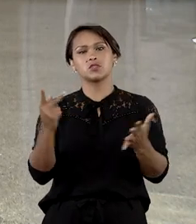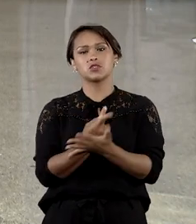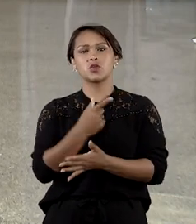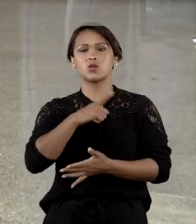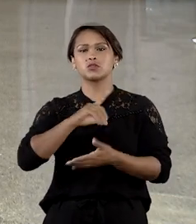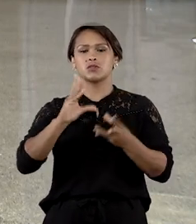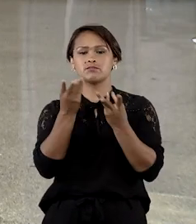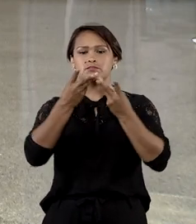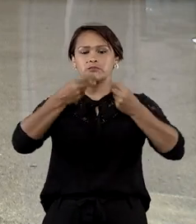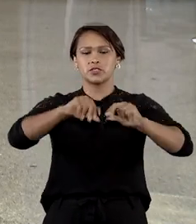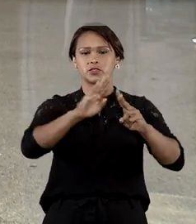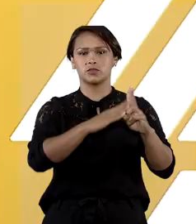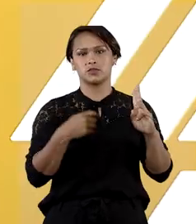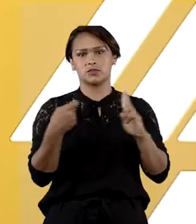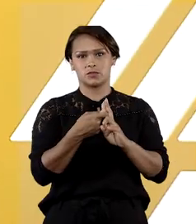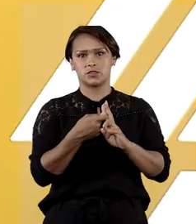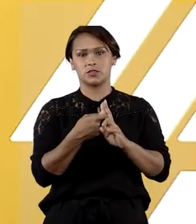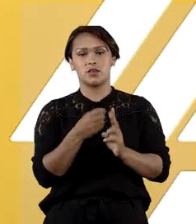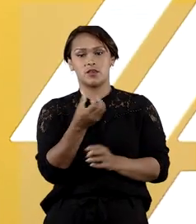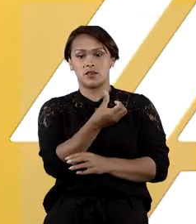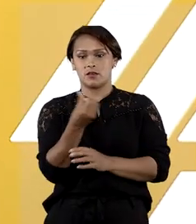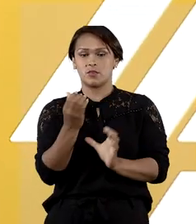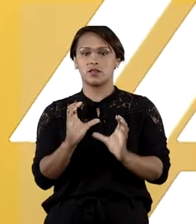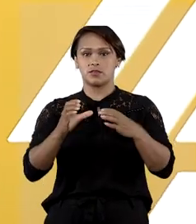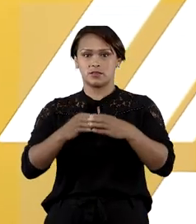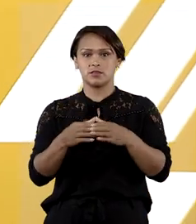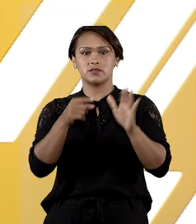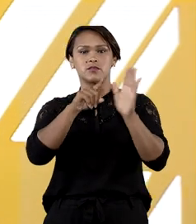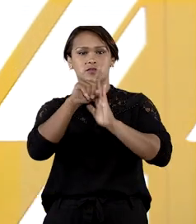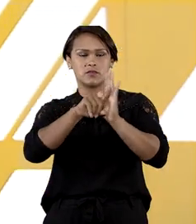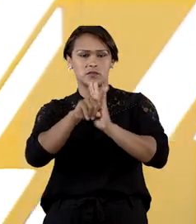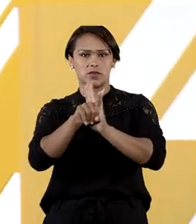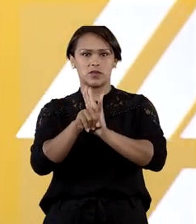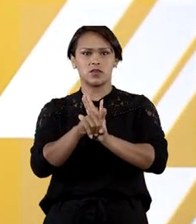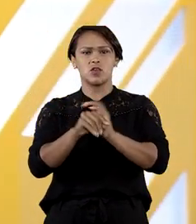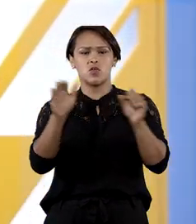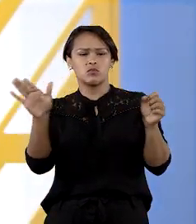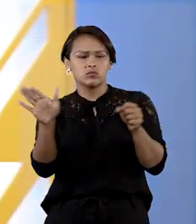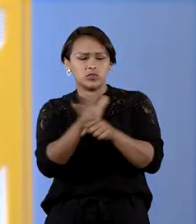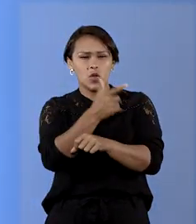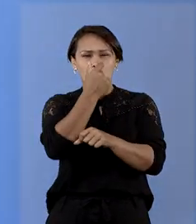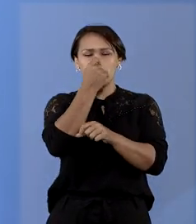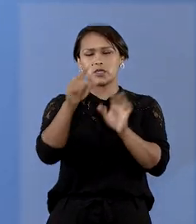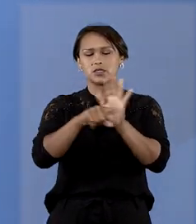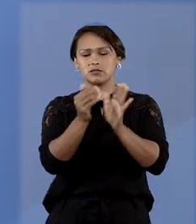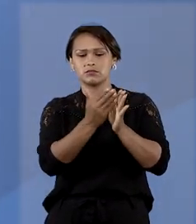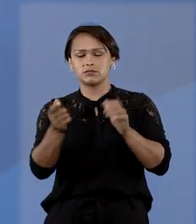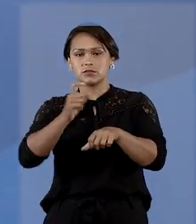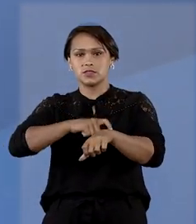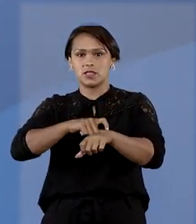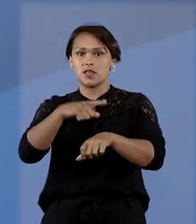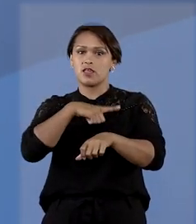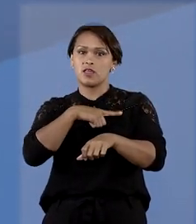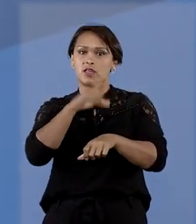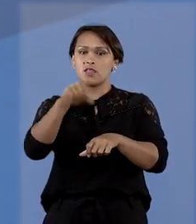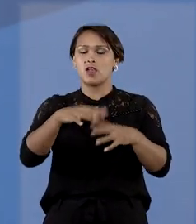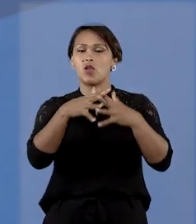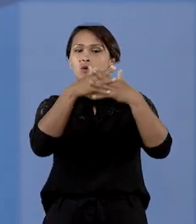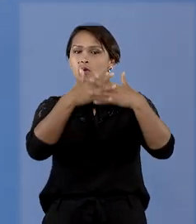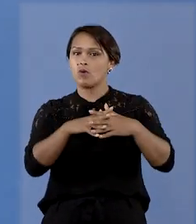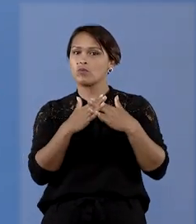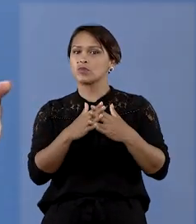quando há prejuízo à parte. Para a sexta turma, verificação de excesso de prazo deve considerar a